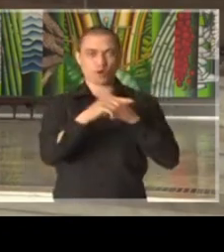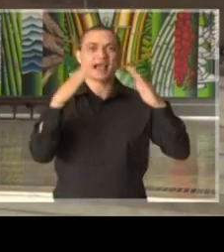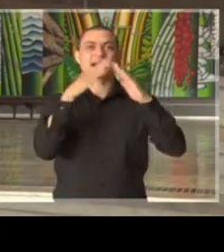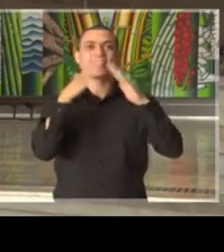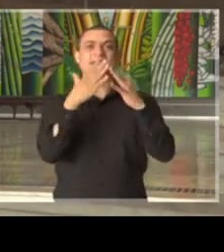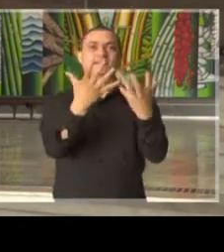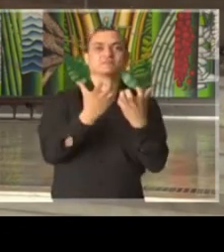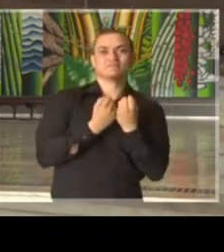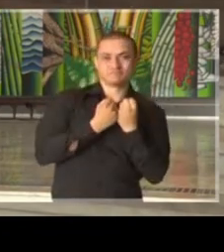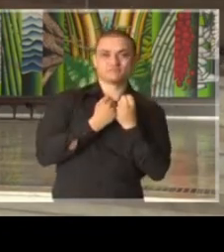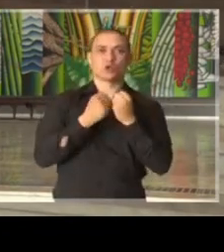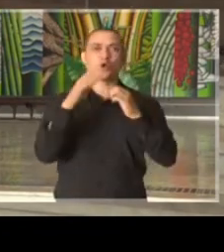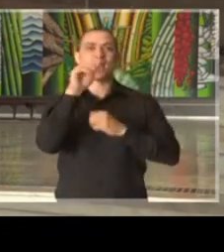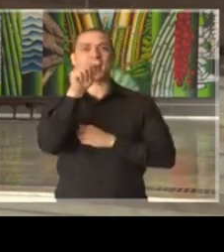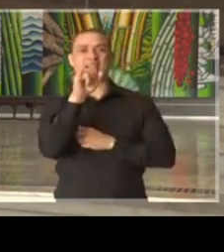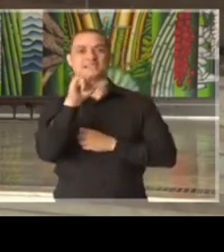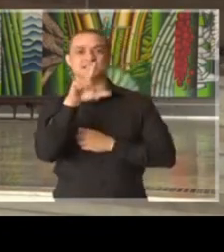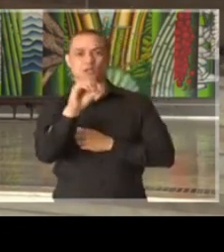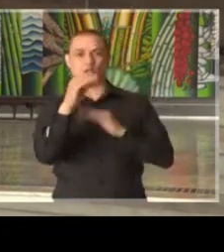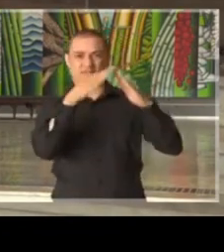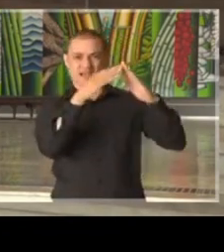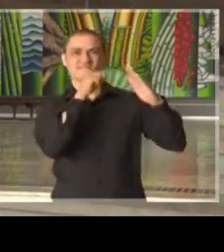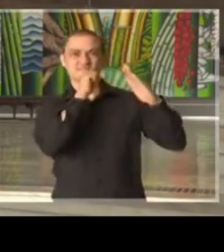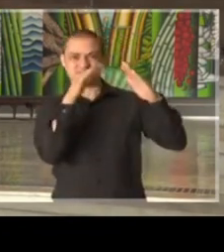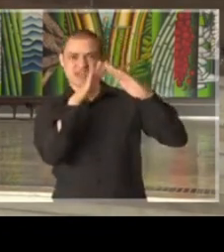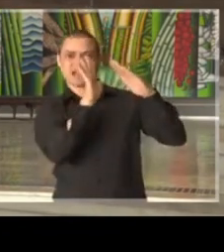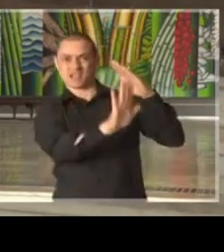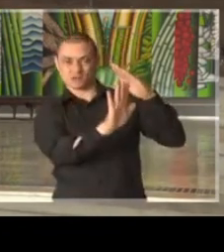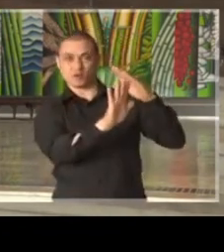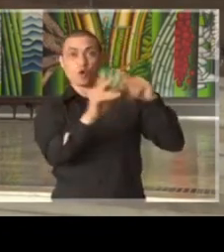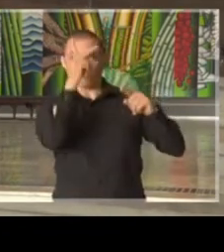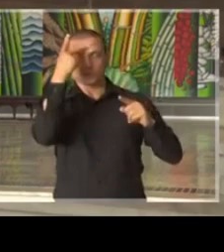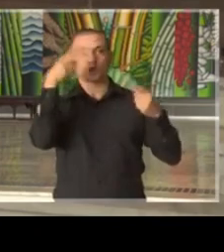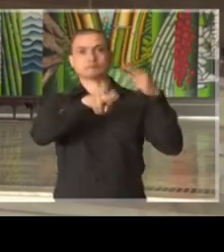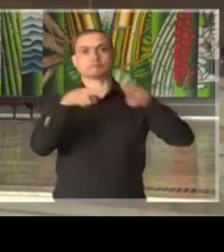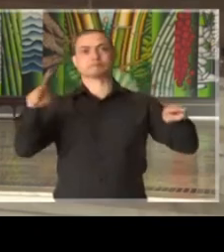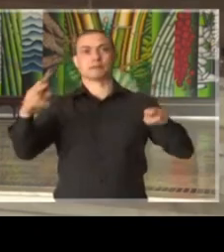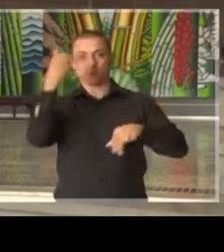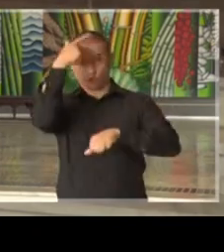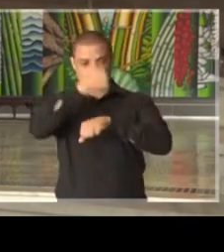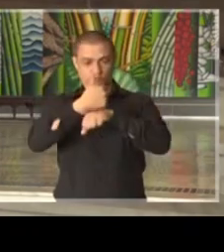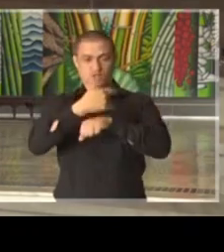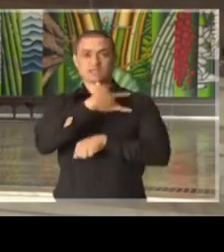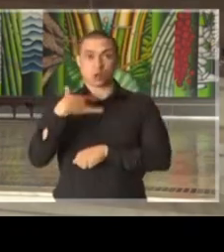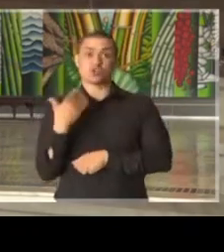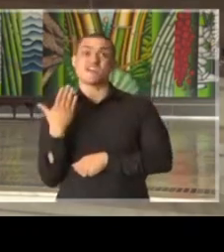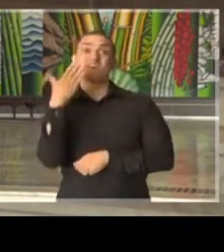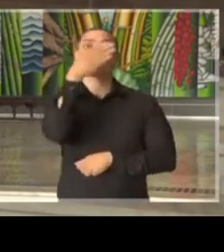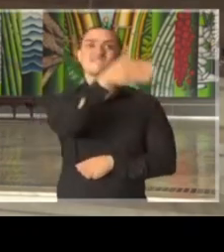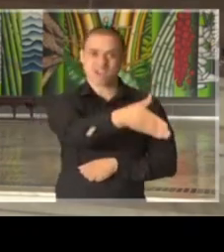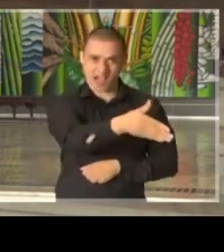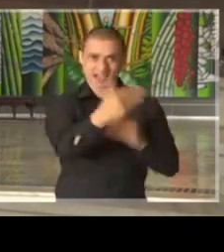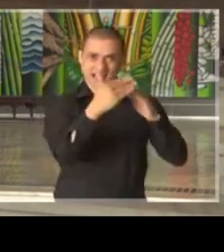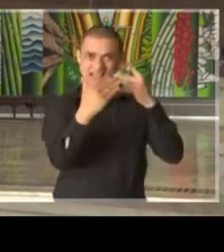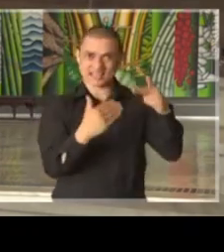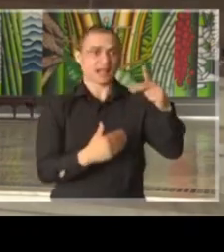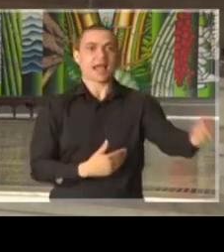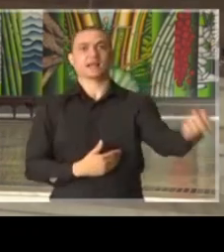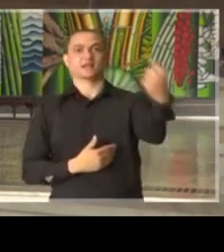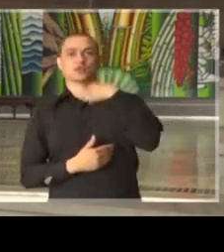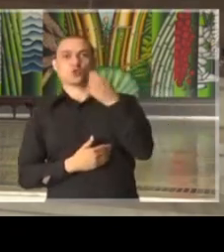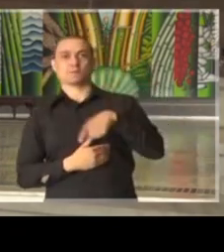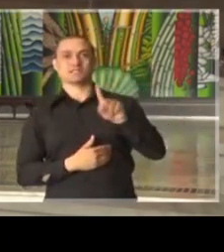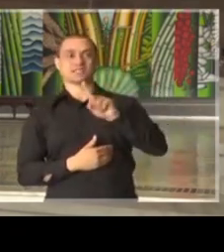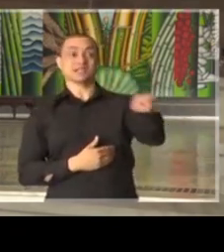acolhimento, asilos e pessoas que estejam acamadas, profissionais de saúde vão até elas para que elas não precisem